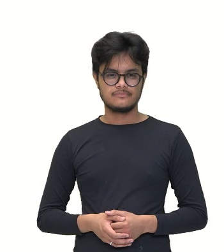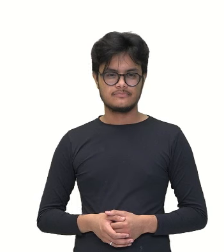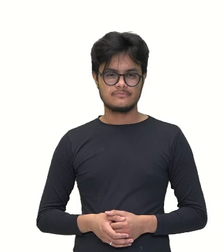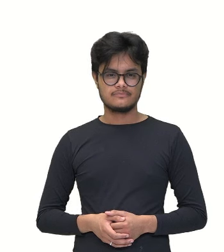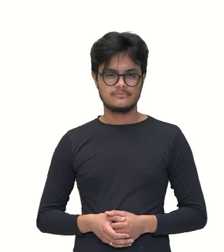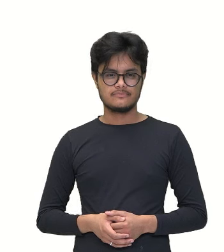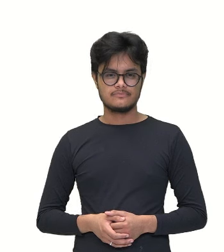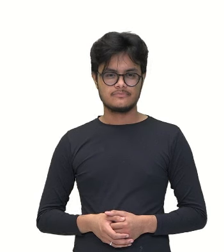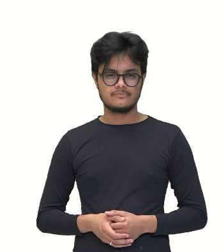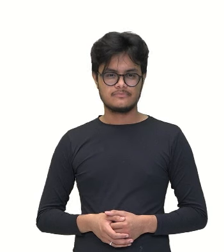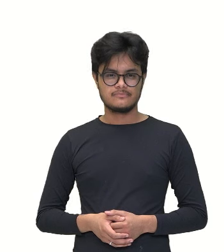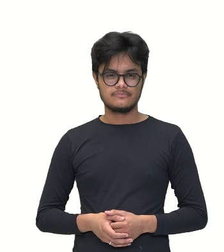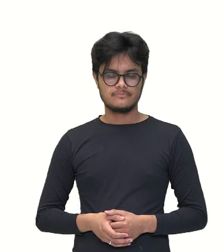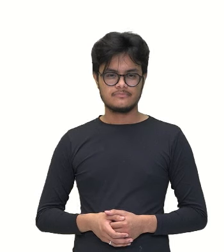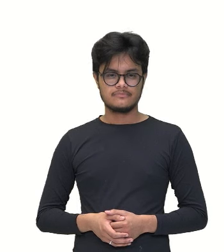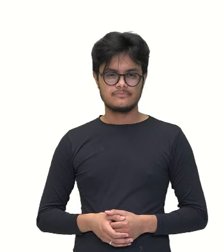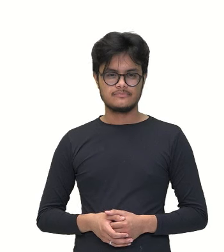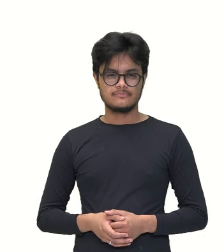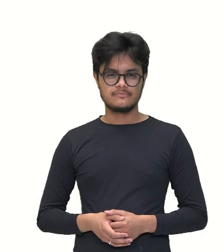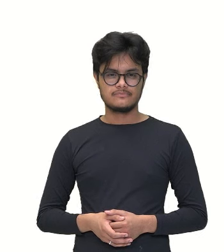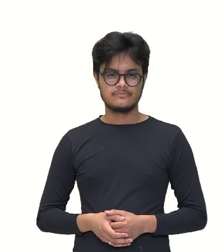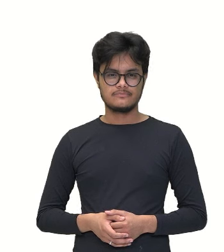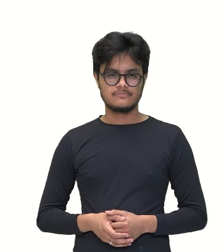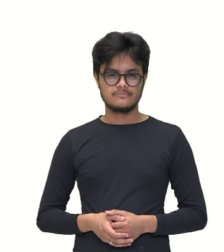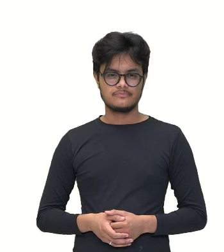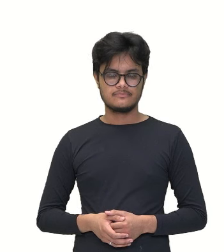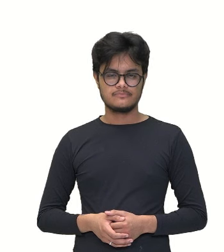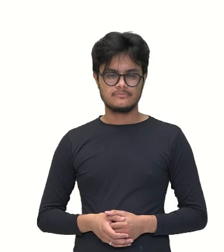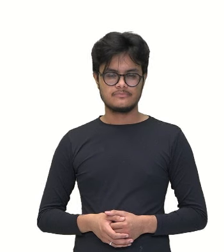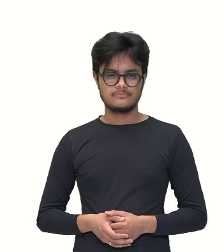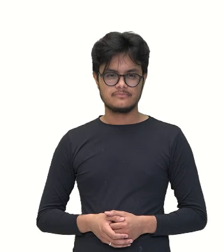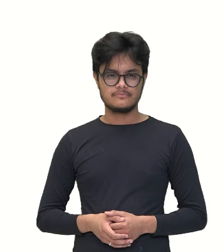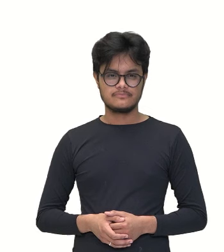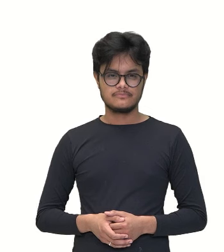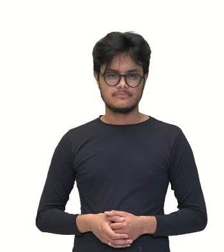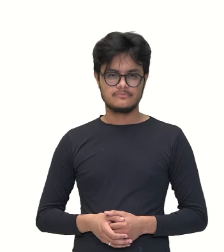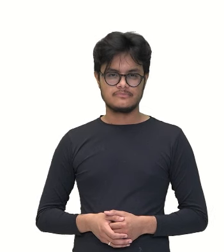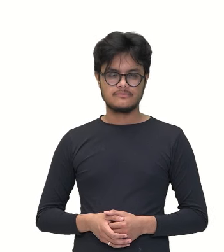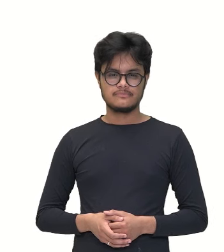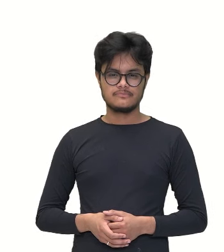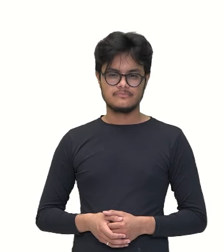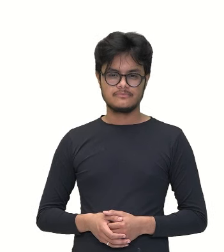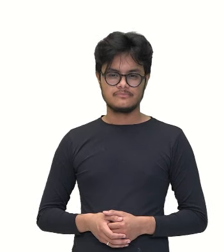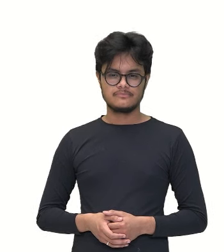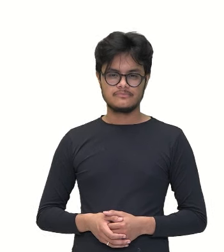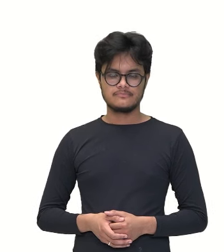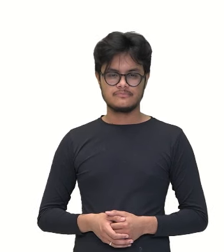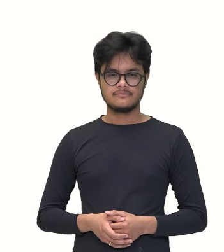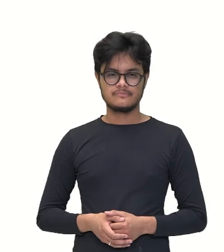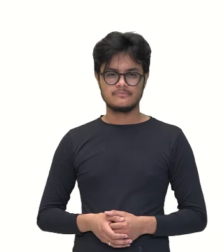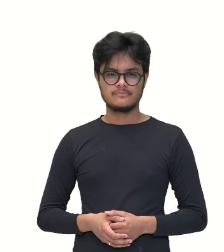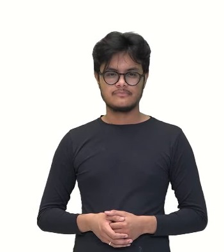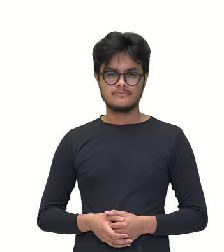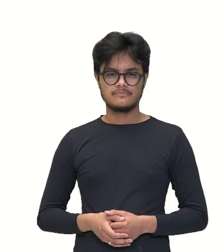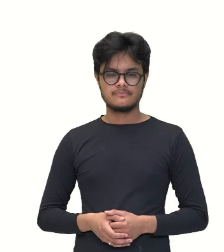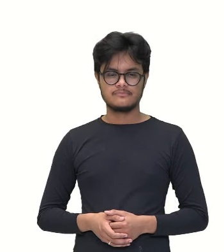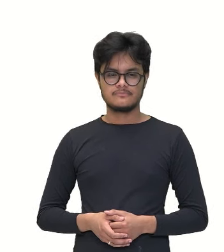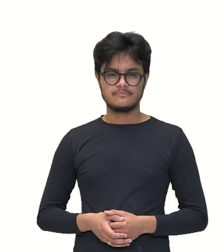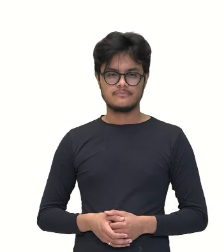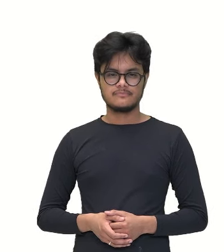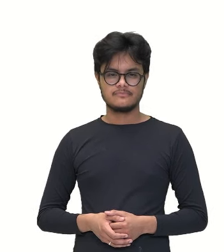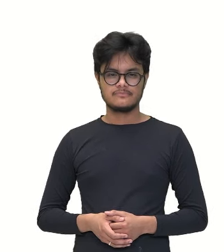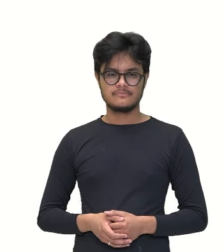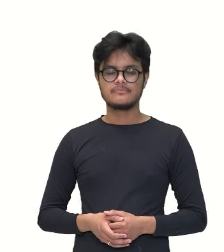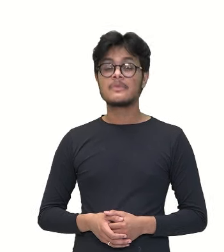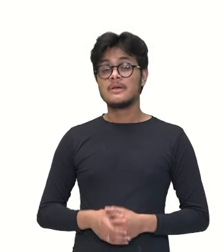visualizar aí essa inversão, né? Mais torneira, menos hora, menos torneira, mais horas, né? Então, aqui,